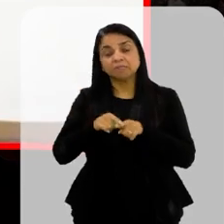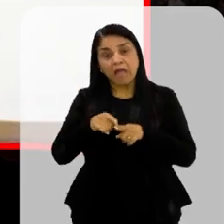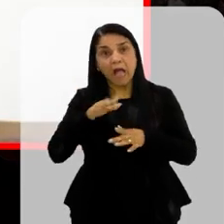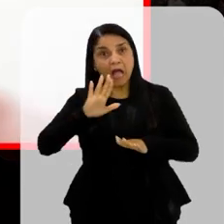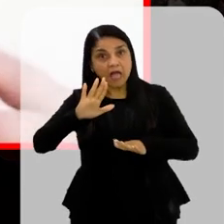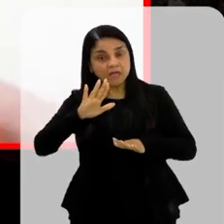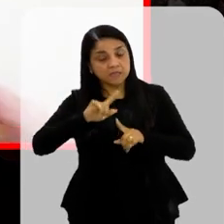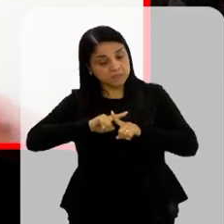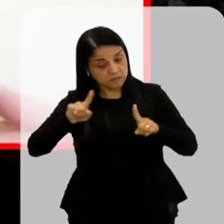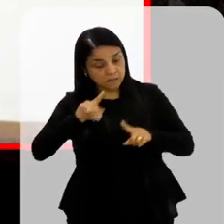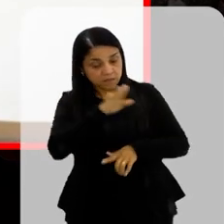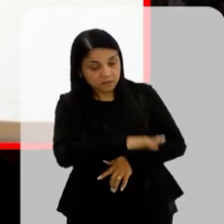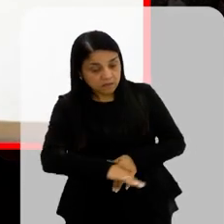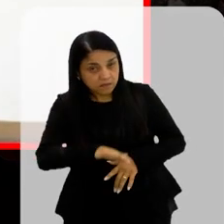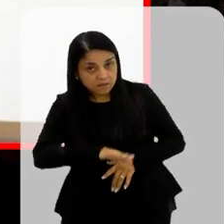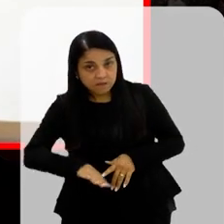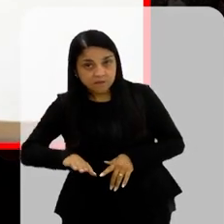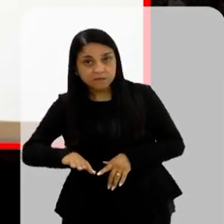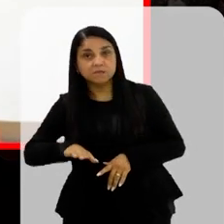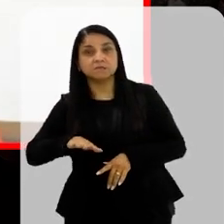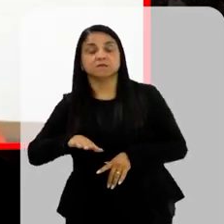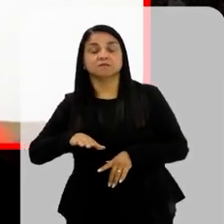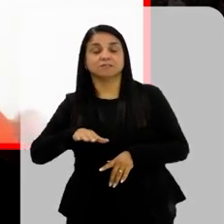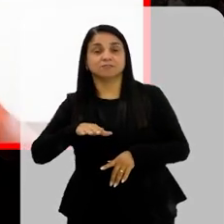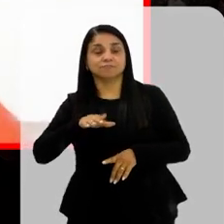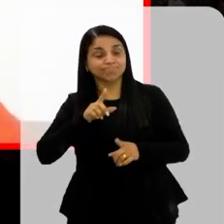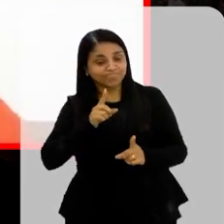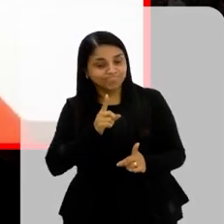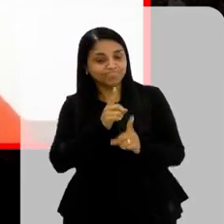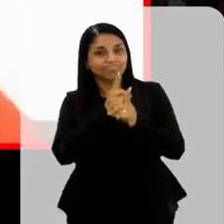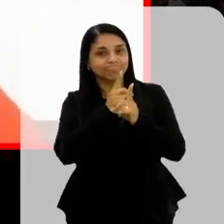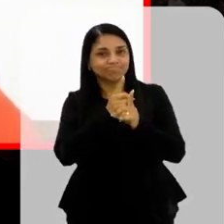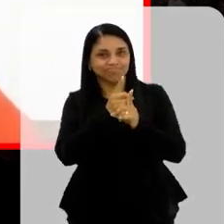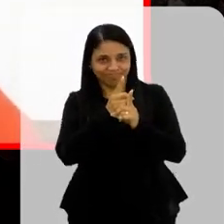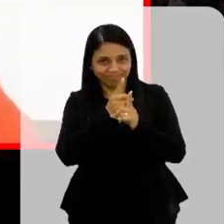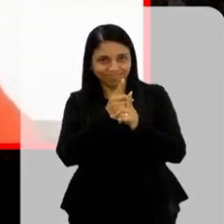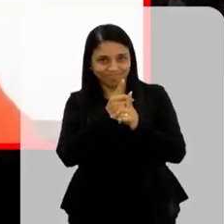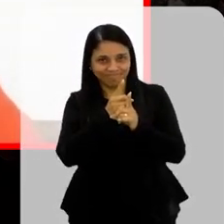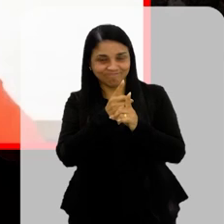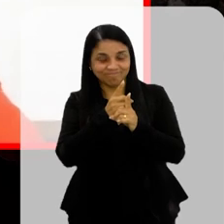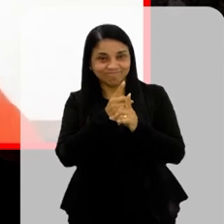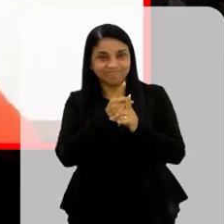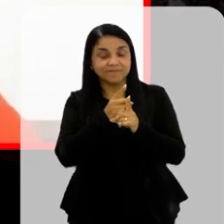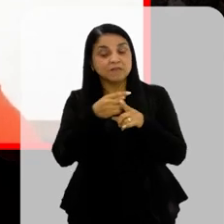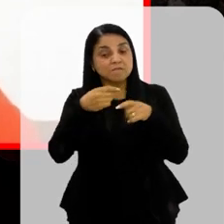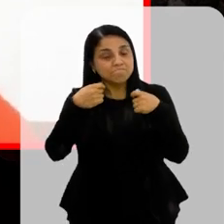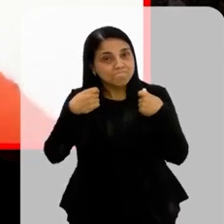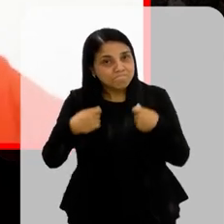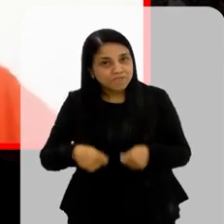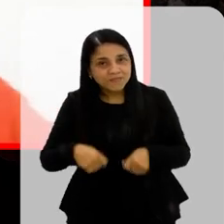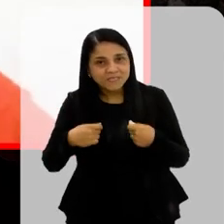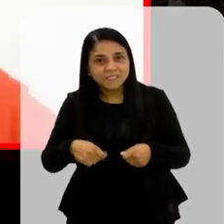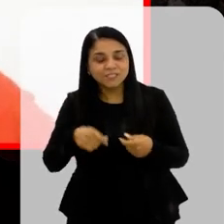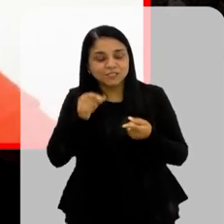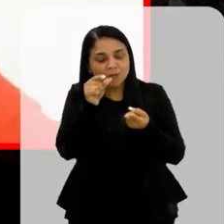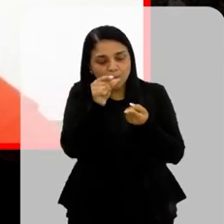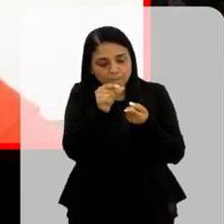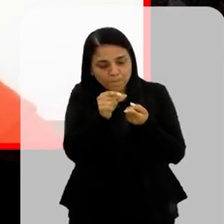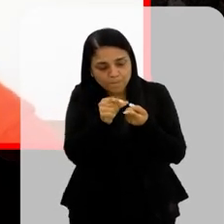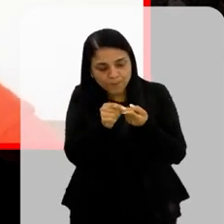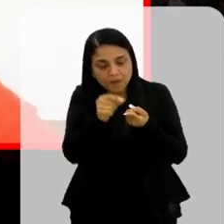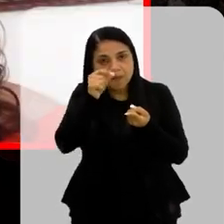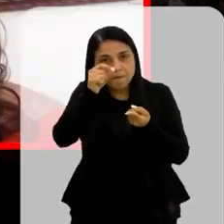Que são pequenas E as mães Que tem crianças Pequenas Recém-diagnosticadas Mais do que nunca Elas precisam Ter esse